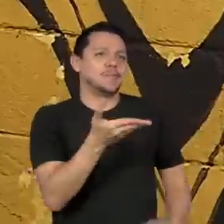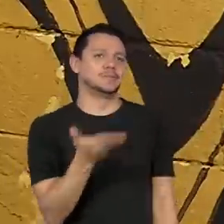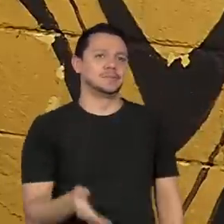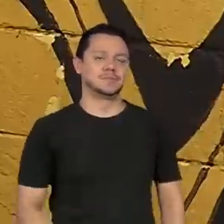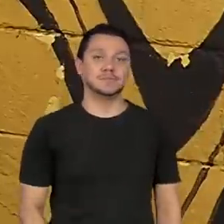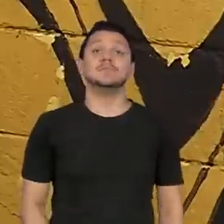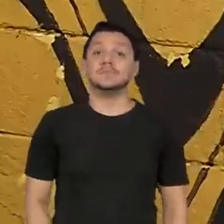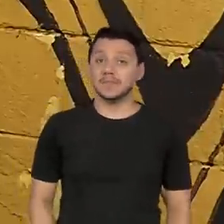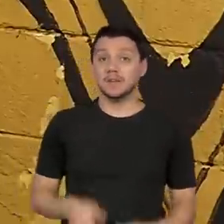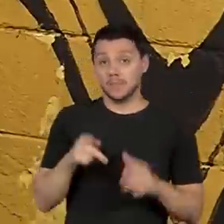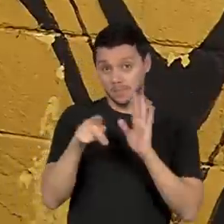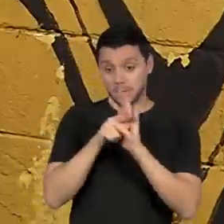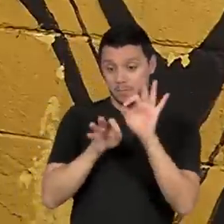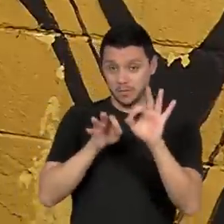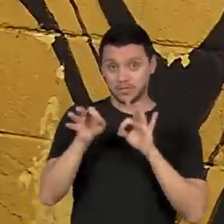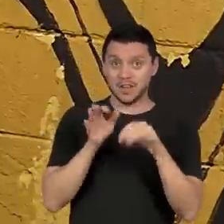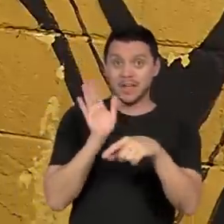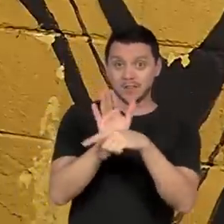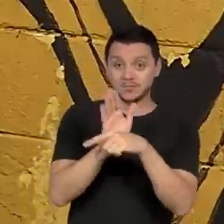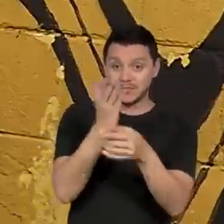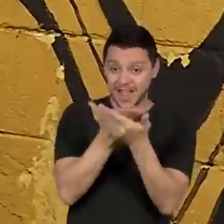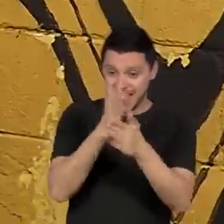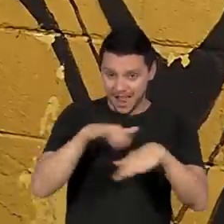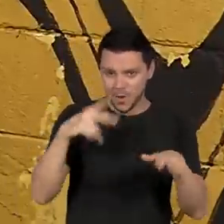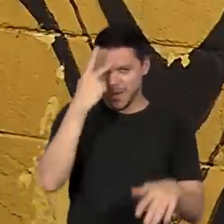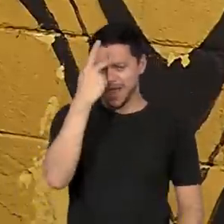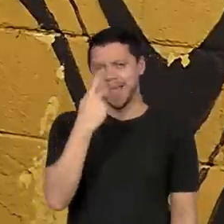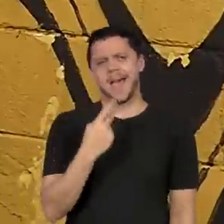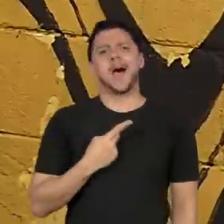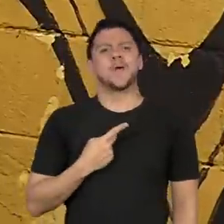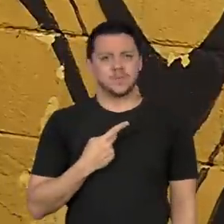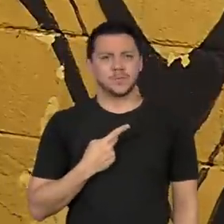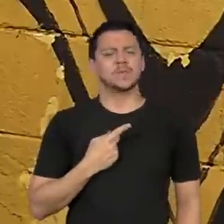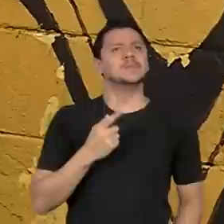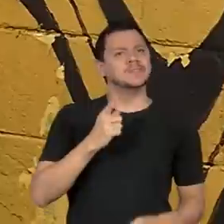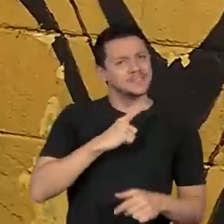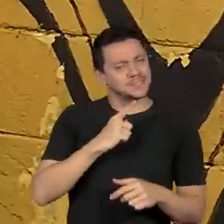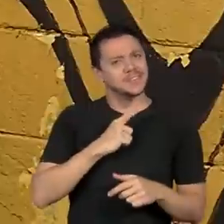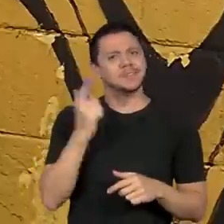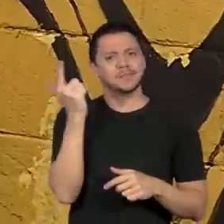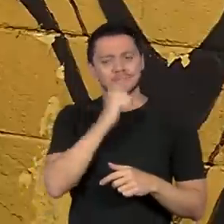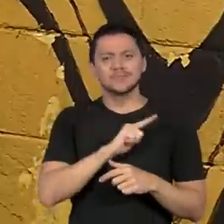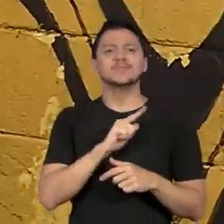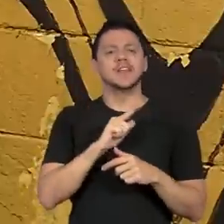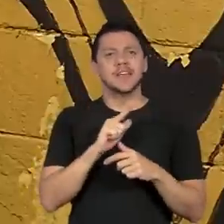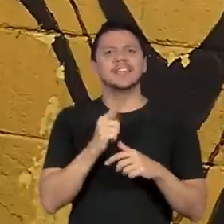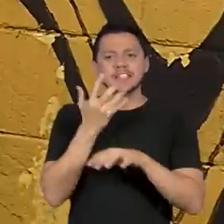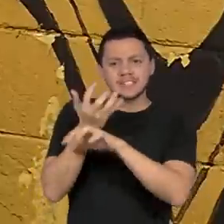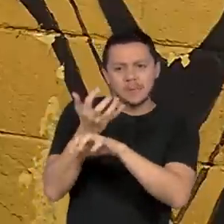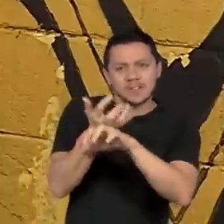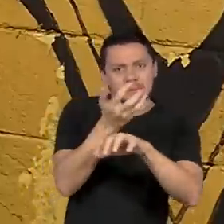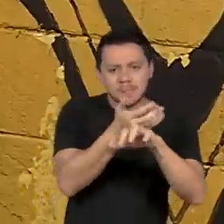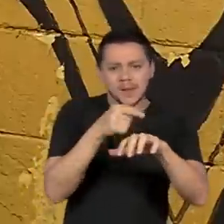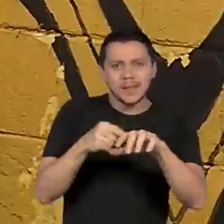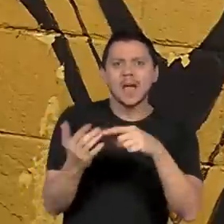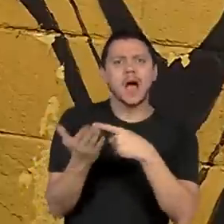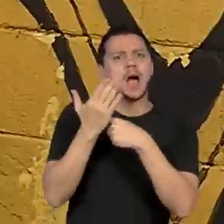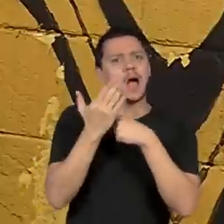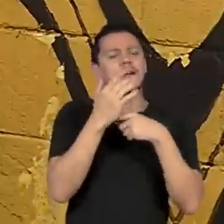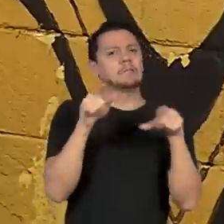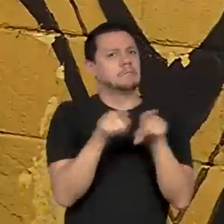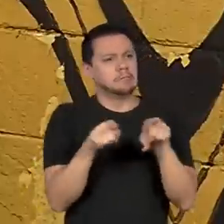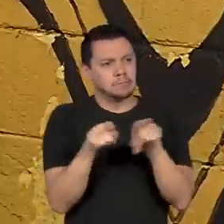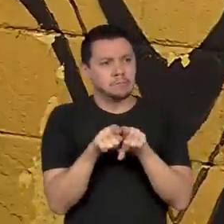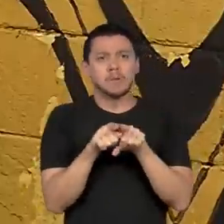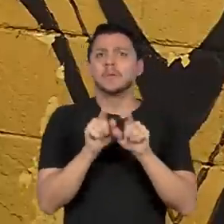os alunos a serem mais autônomos, né, é um projeto interdisciplinar, então ajuda nas demais disciplinas também. É um projeto onde o aluno,